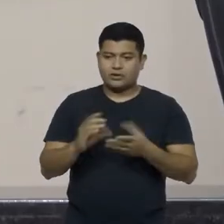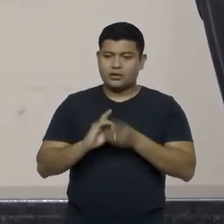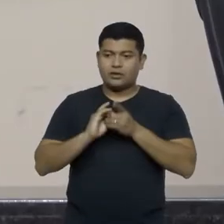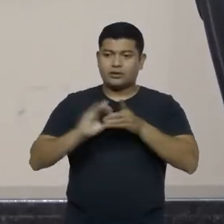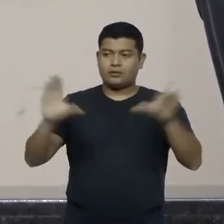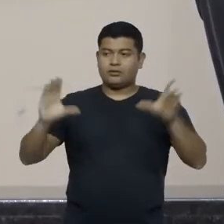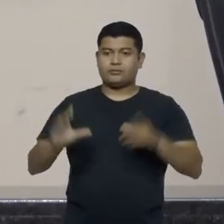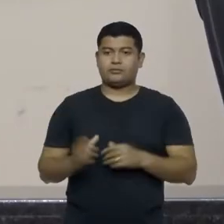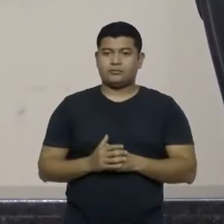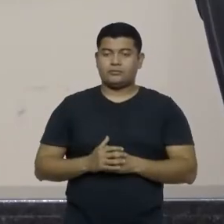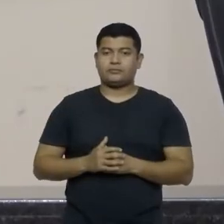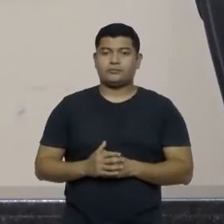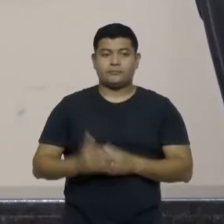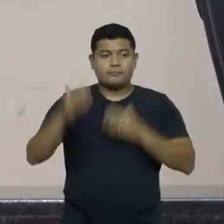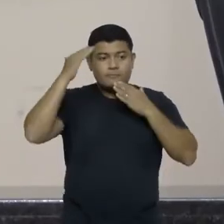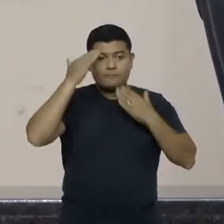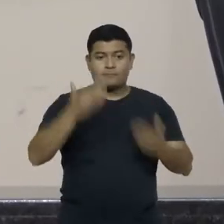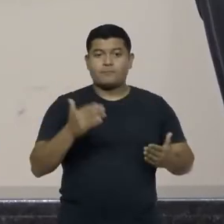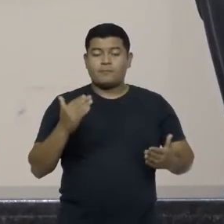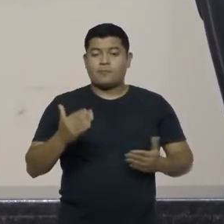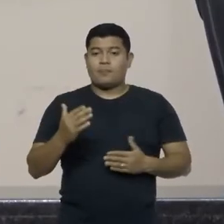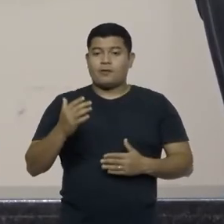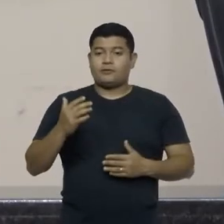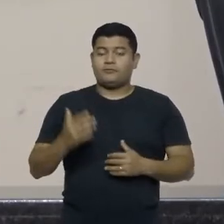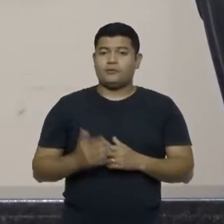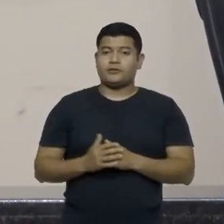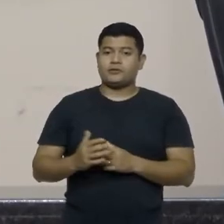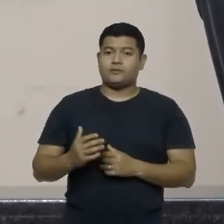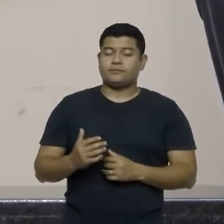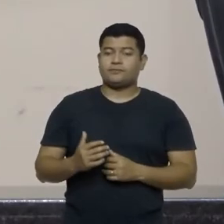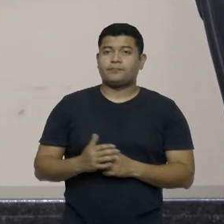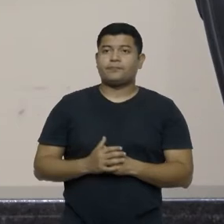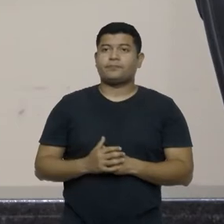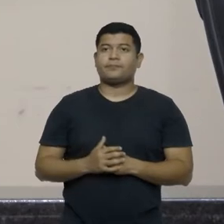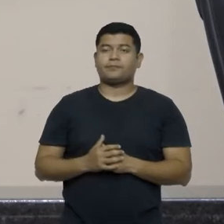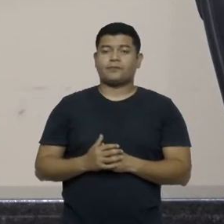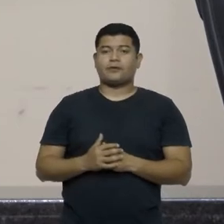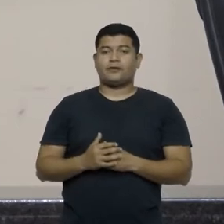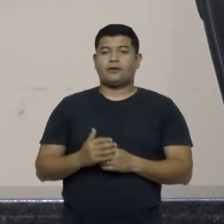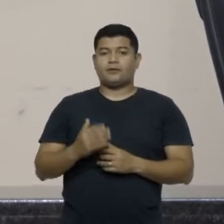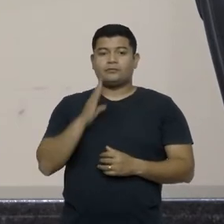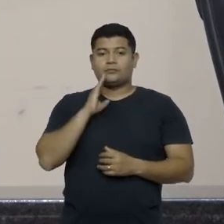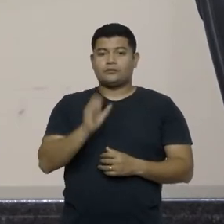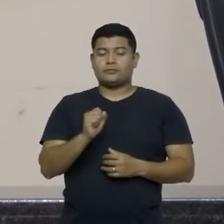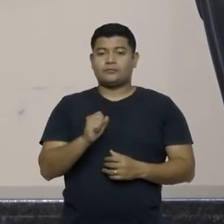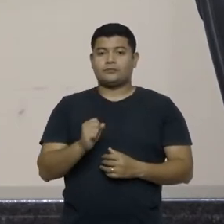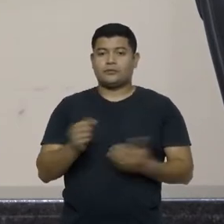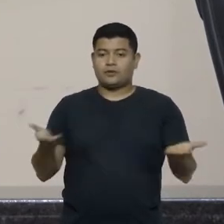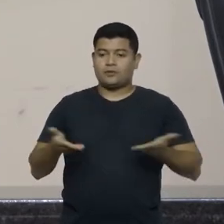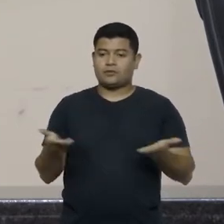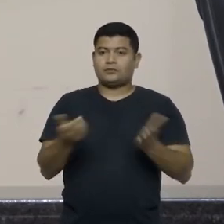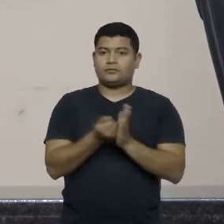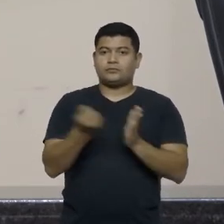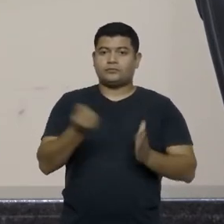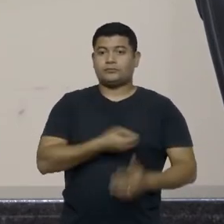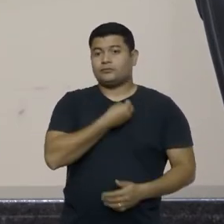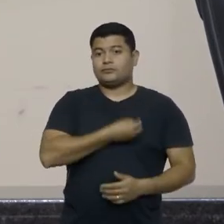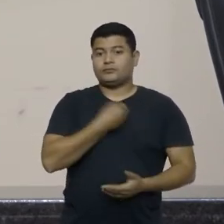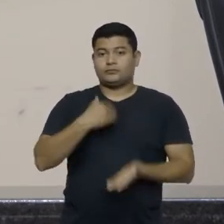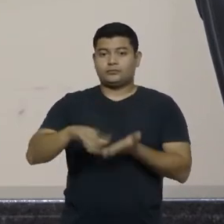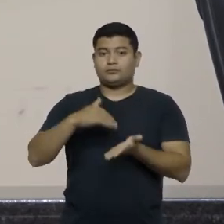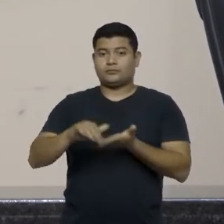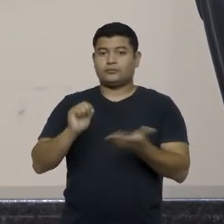obrigado deputado Bruno Souza ao tempo que registro a presença do secretário de